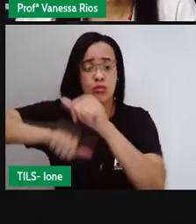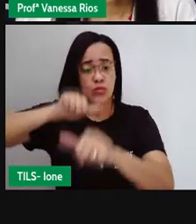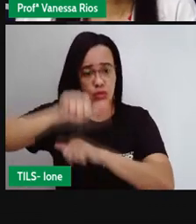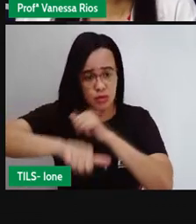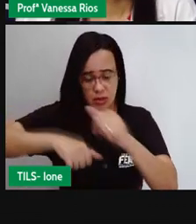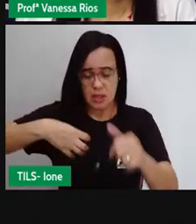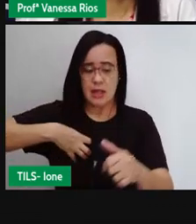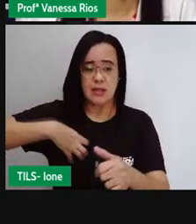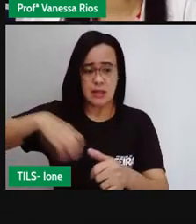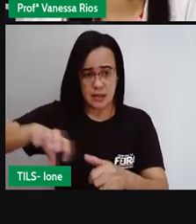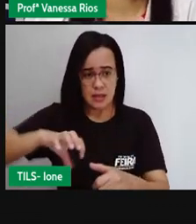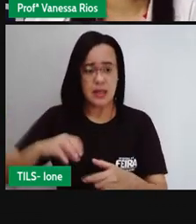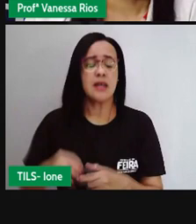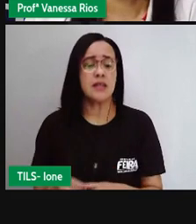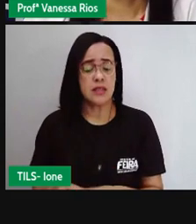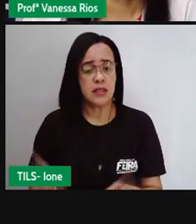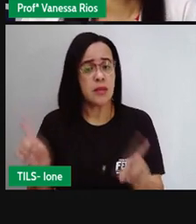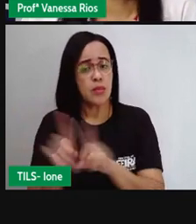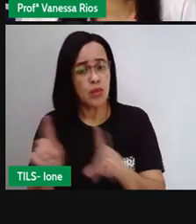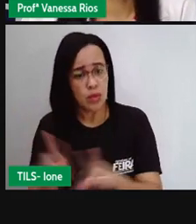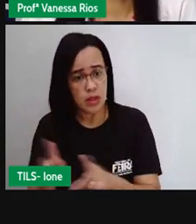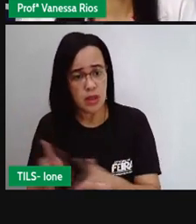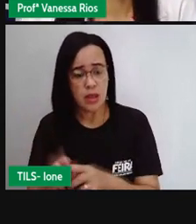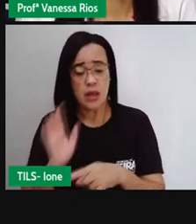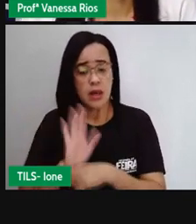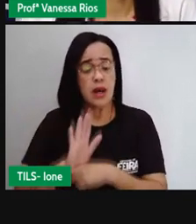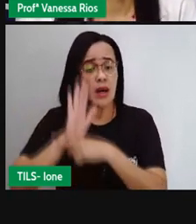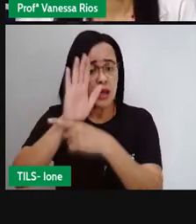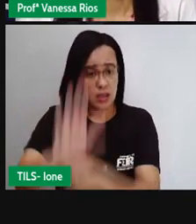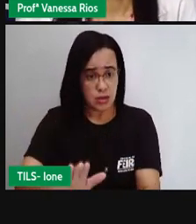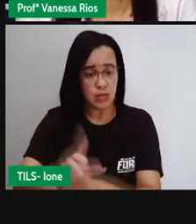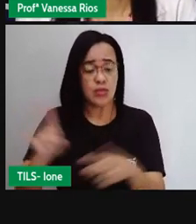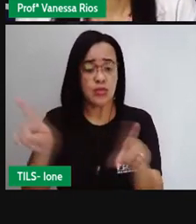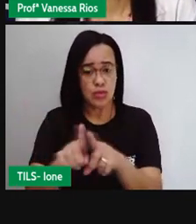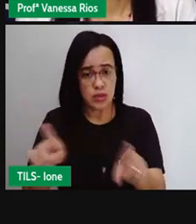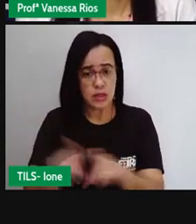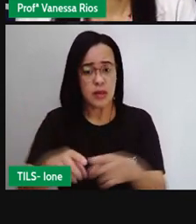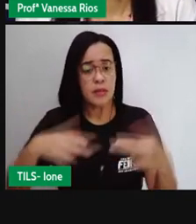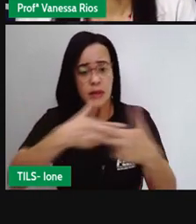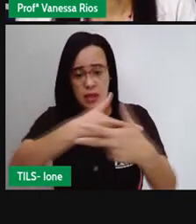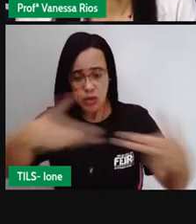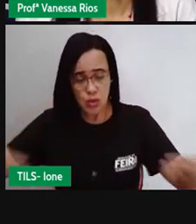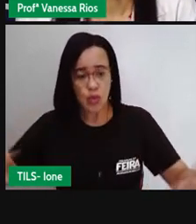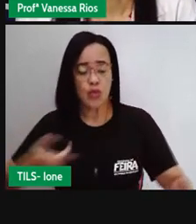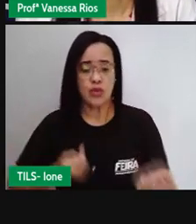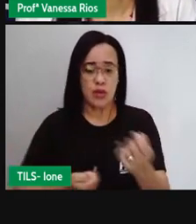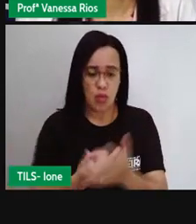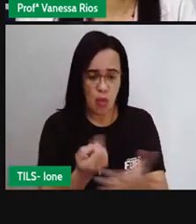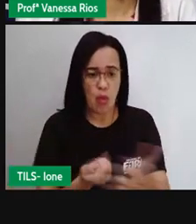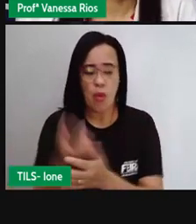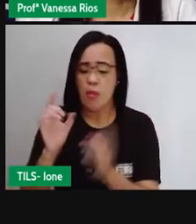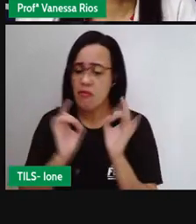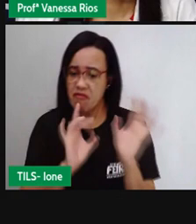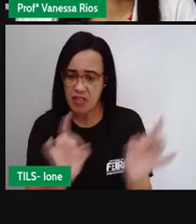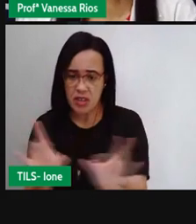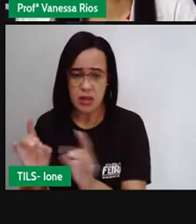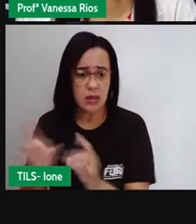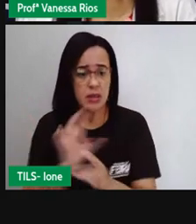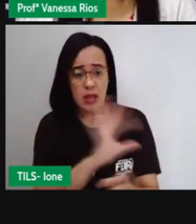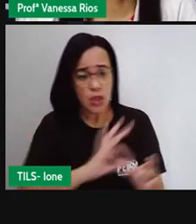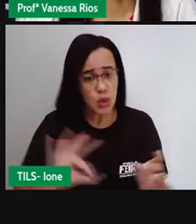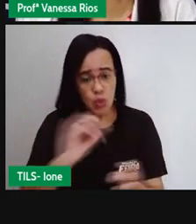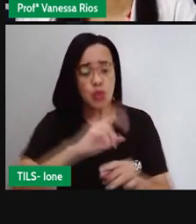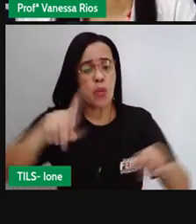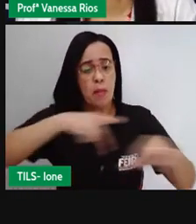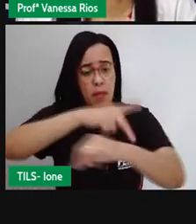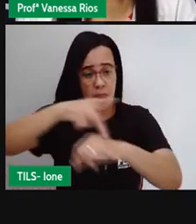comercialização com outros países, não foi só com a Inglaterra. Então, facilitou a chegada de outras pessoas, né? Com